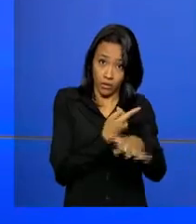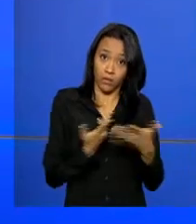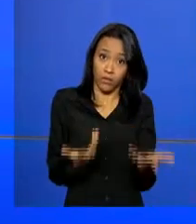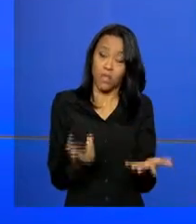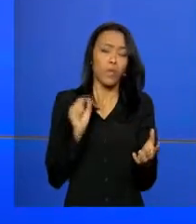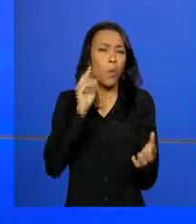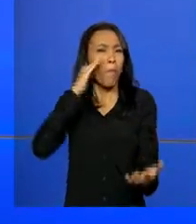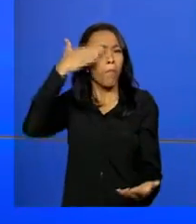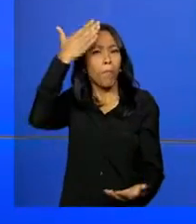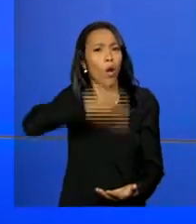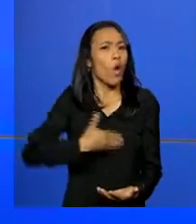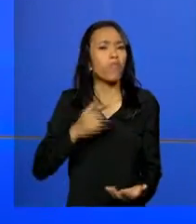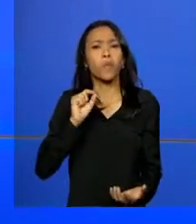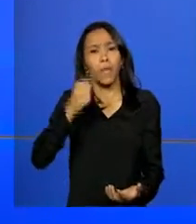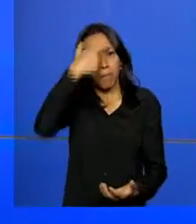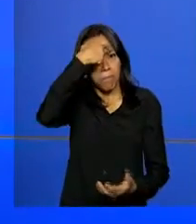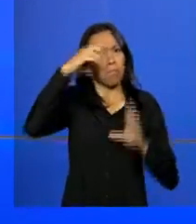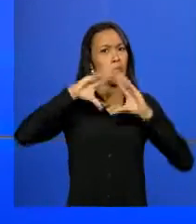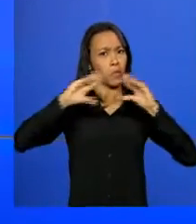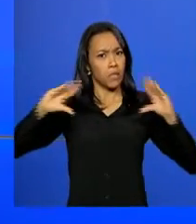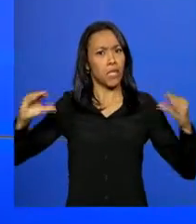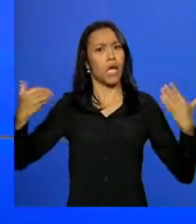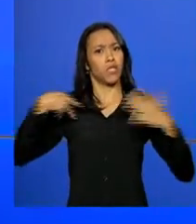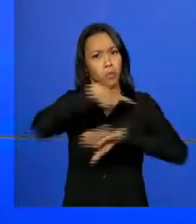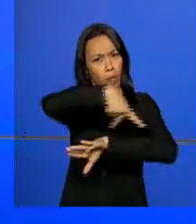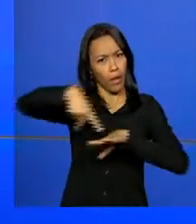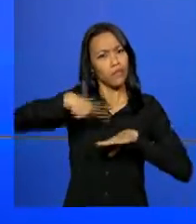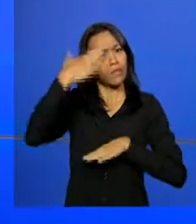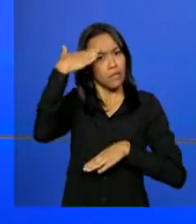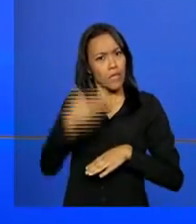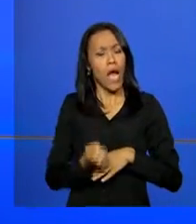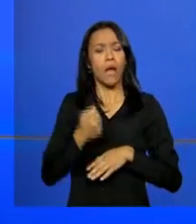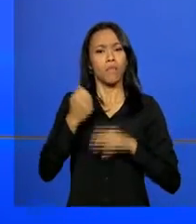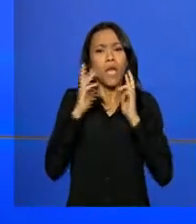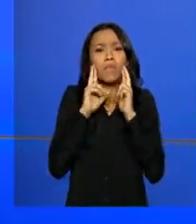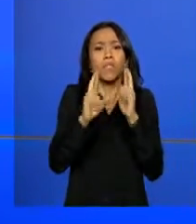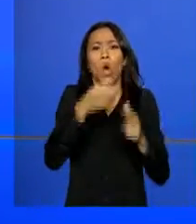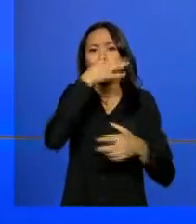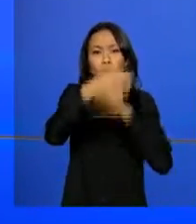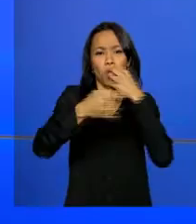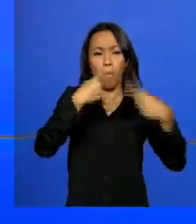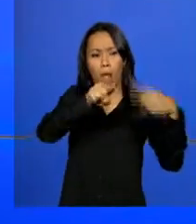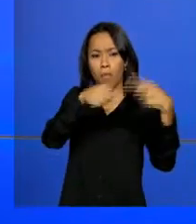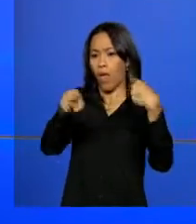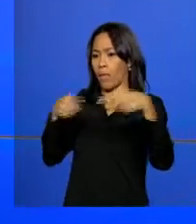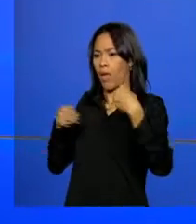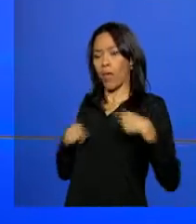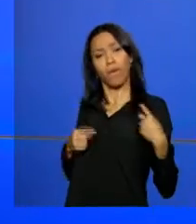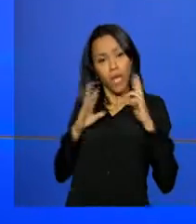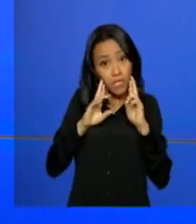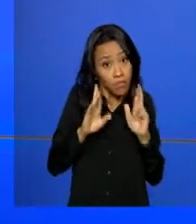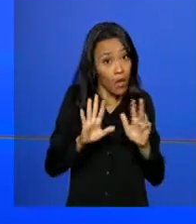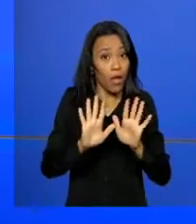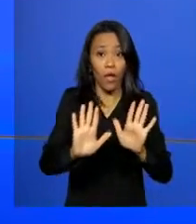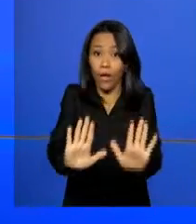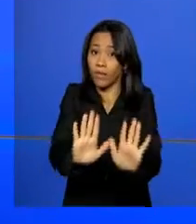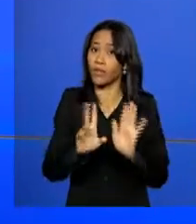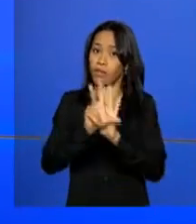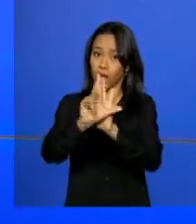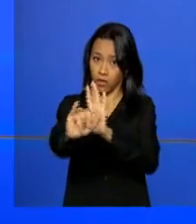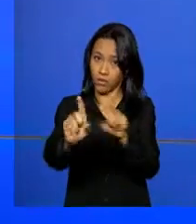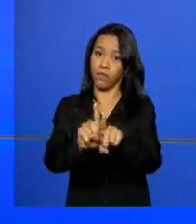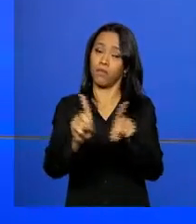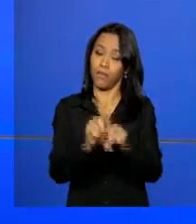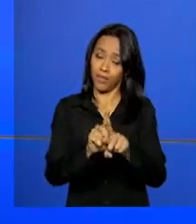demonstra a maturidade de um país que sabe conviver com opiniões divergentes e sabe garantir o respeito às suas leis